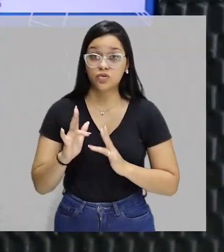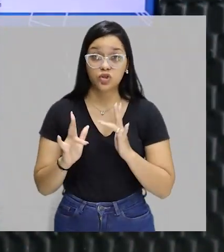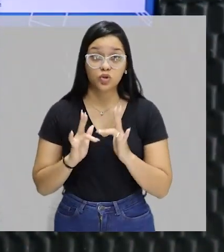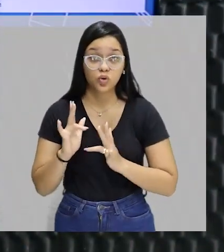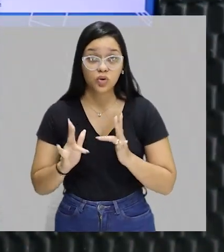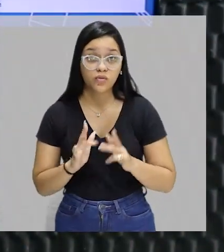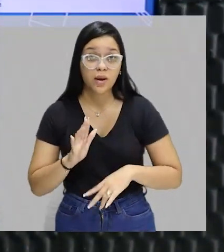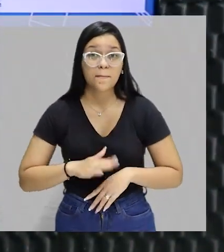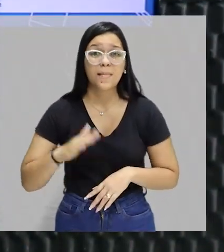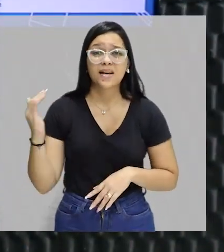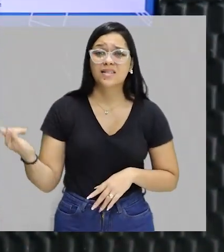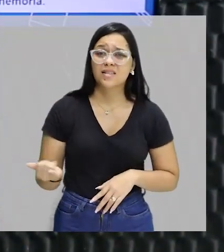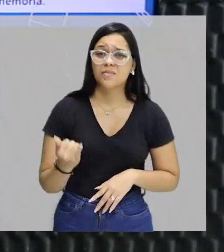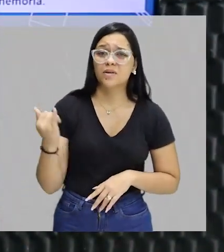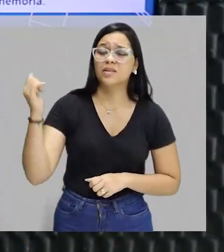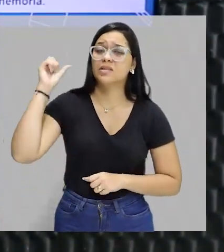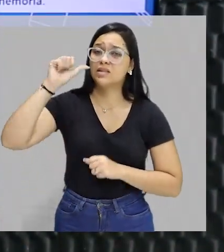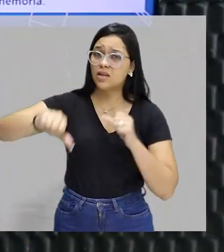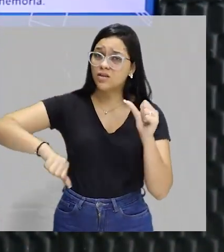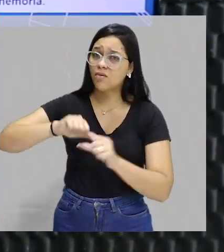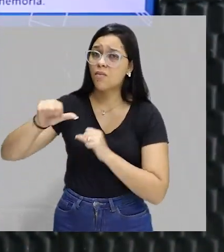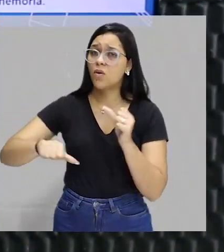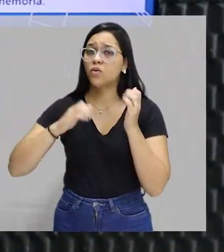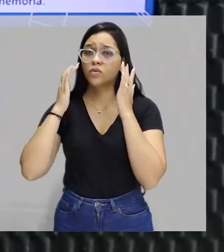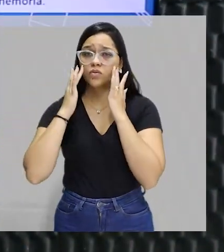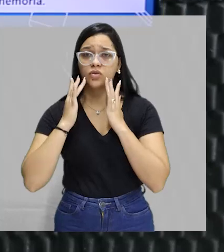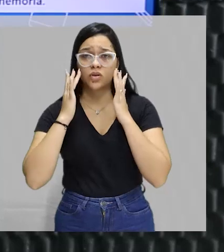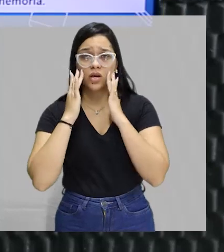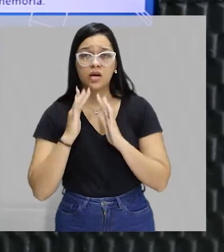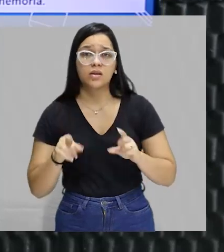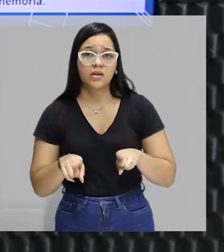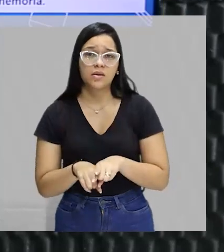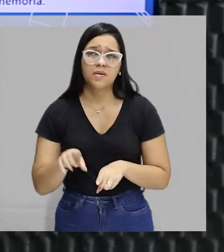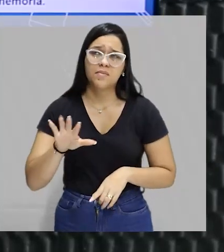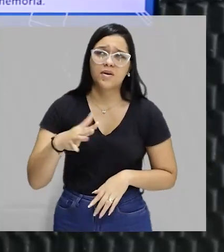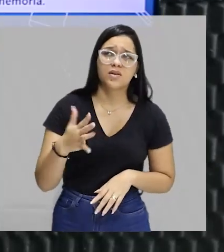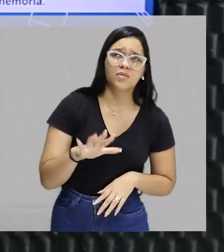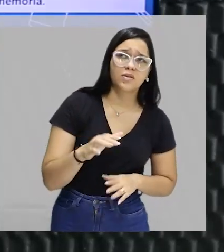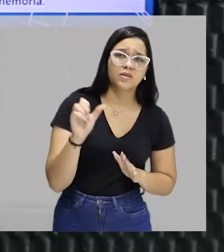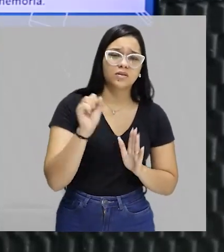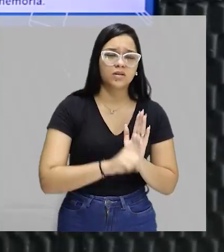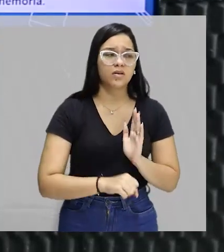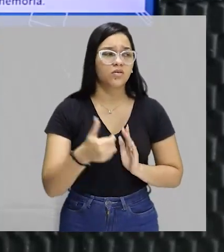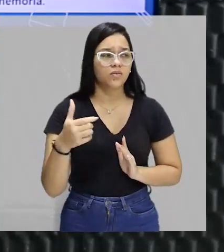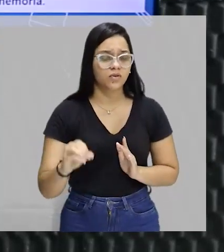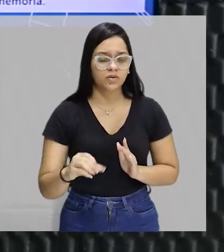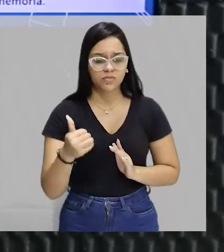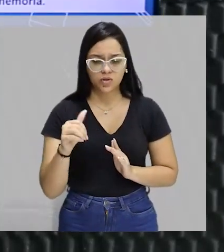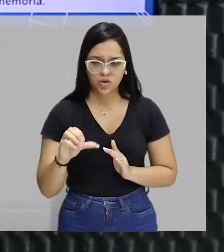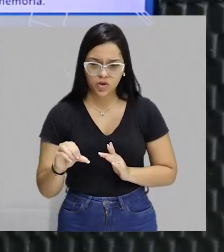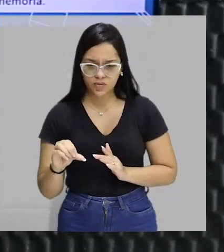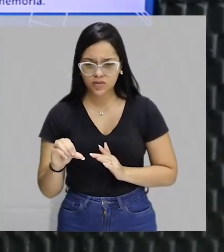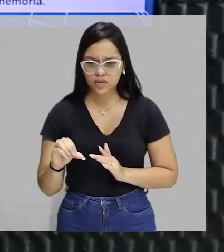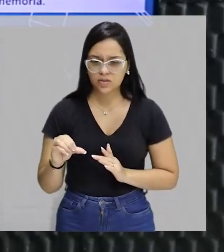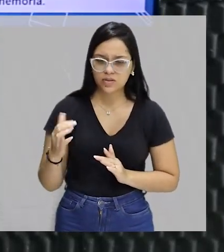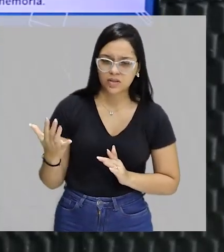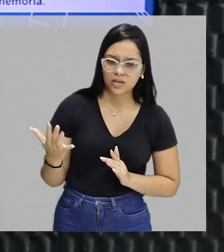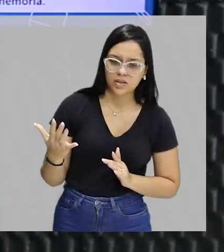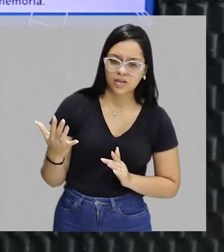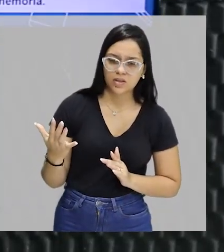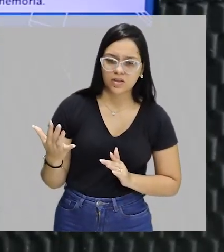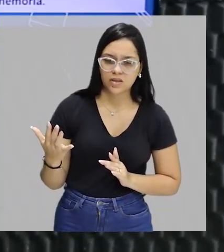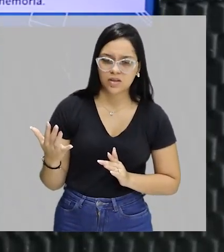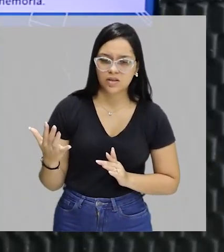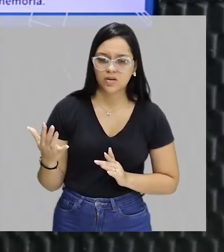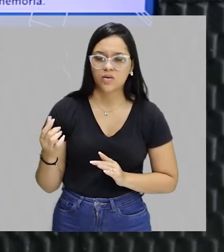sido a mais importante, revolucionou o teatro no meado do século XX, 1900 e... cadê?